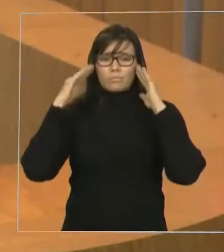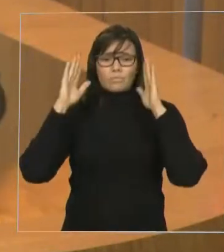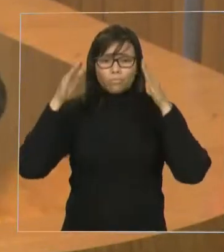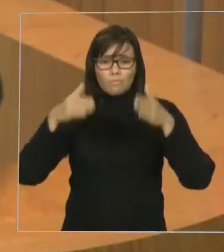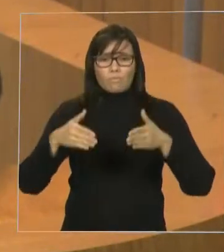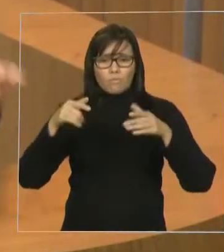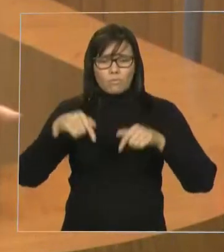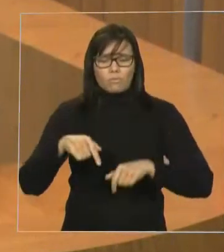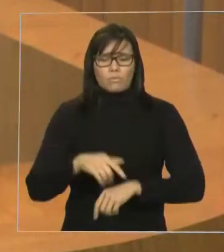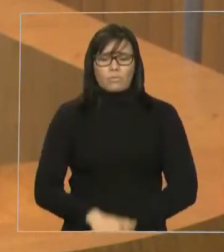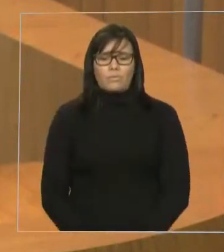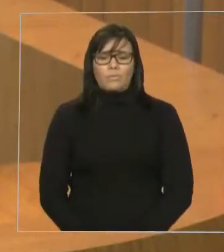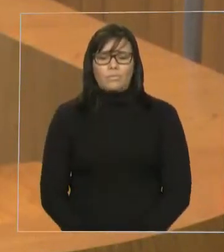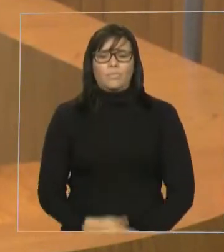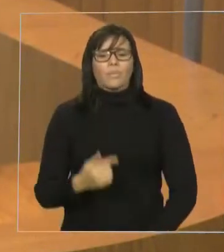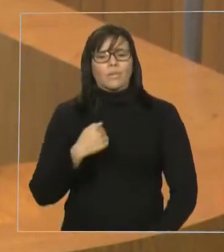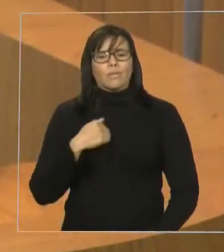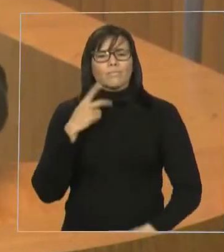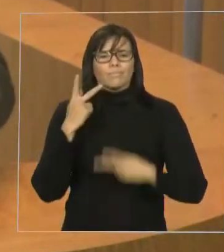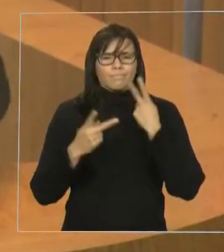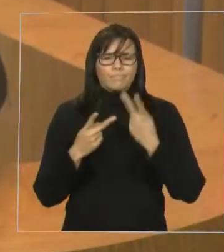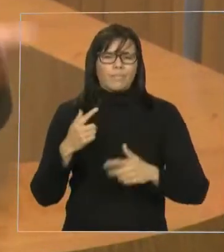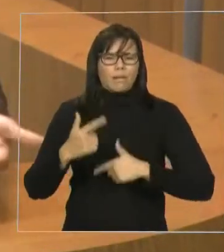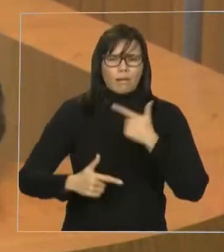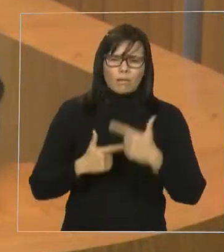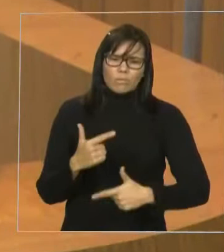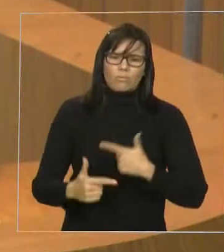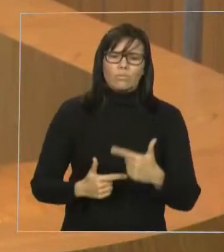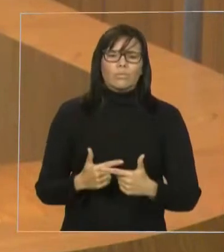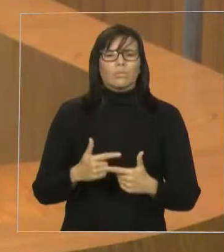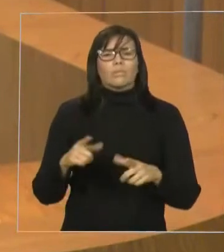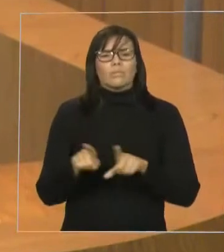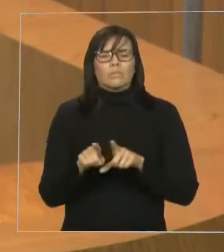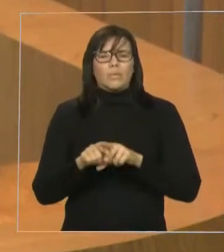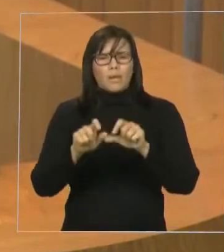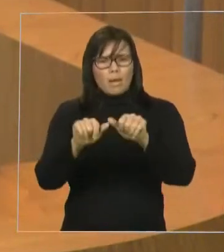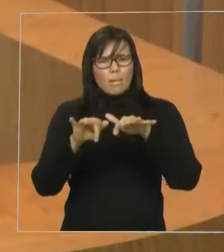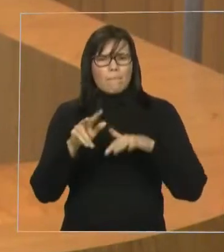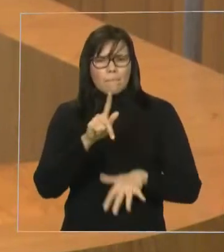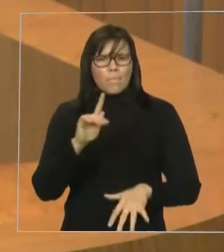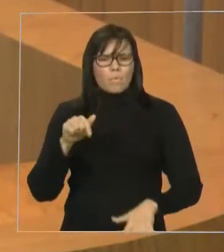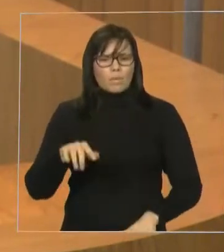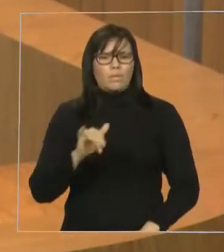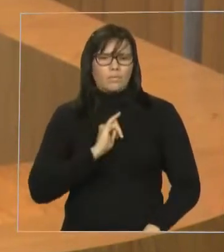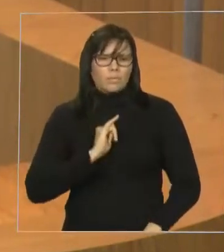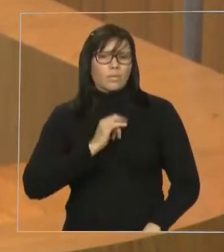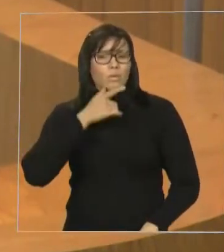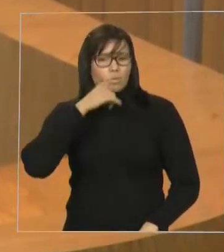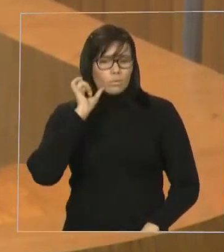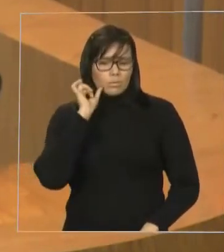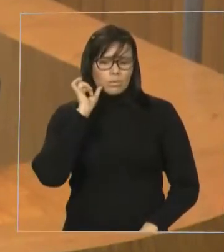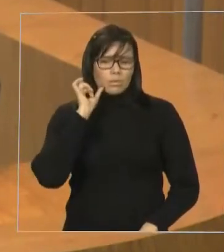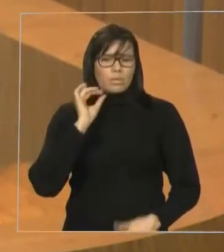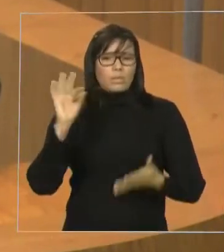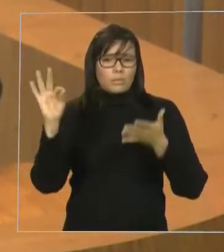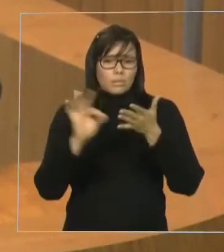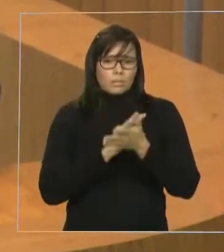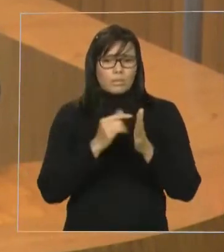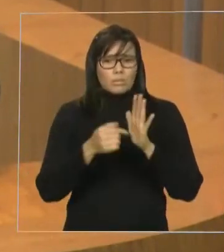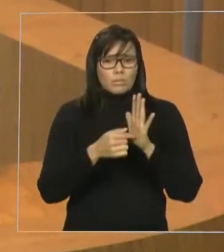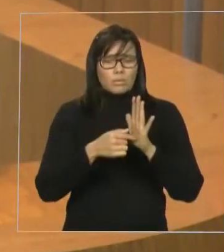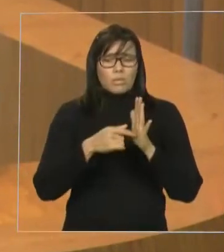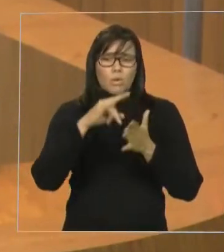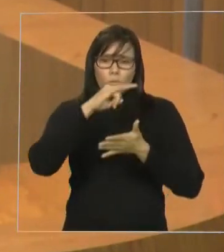que nós tivemos na Universidade Federal do Maranhão, na audiência pública e Imperatriz e ontem na assinatura da resolução.